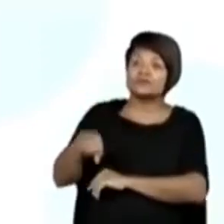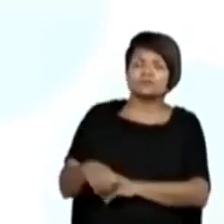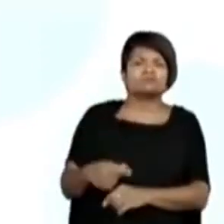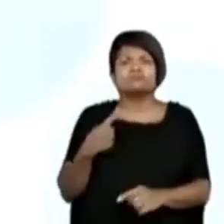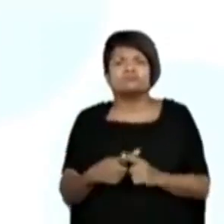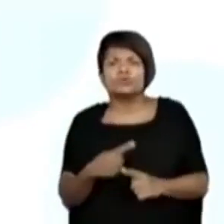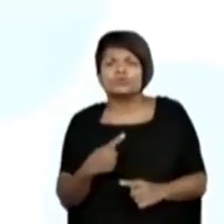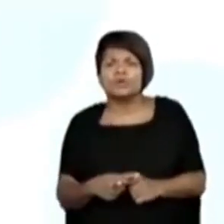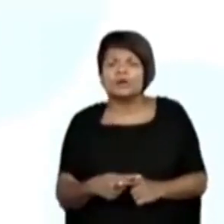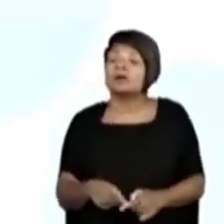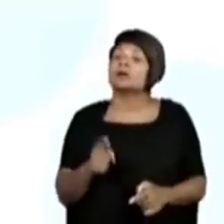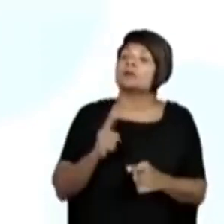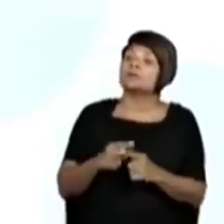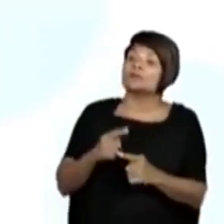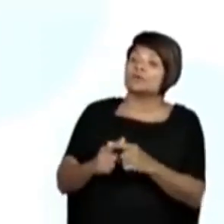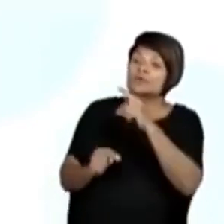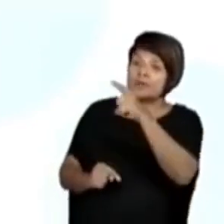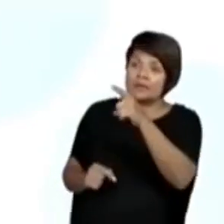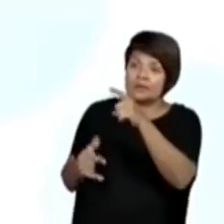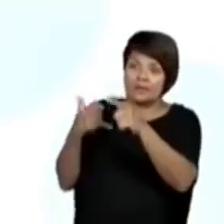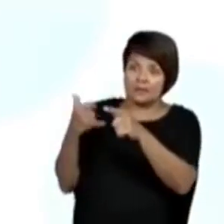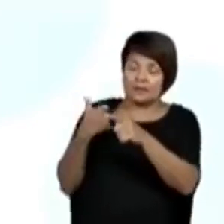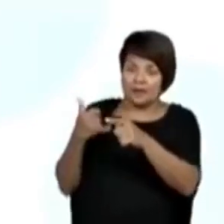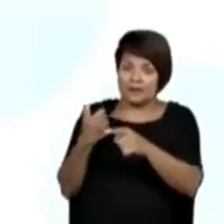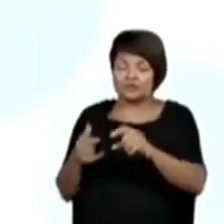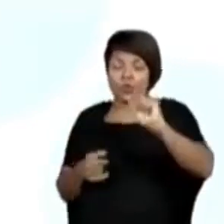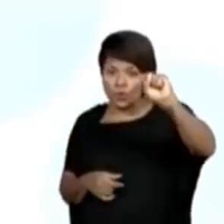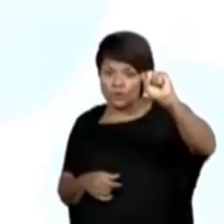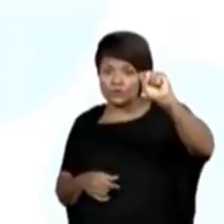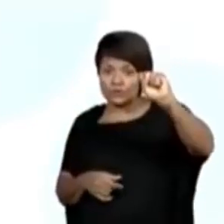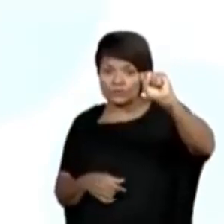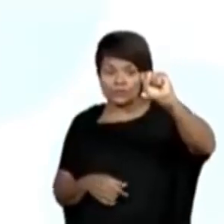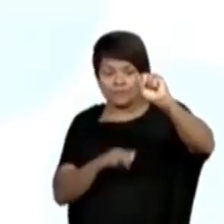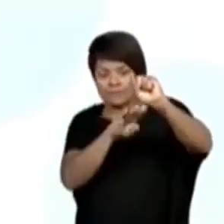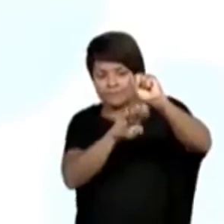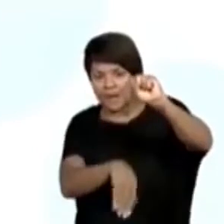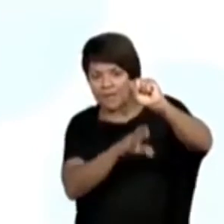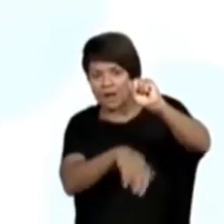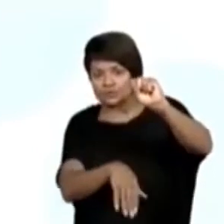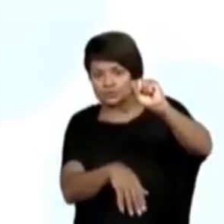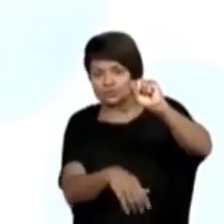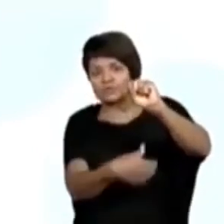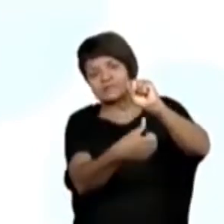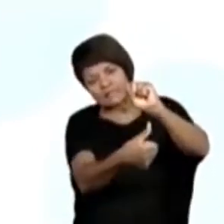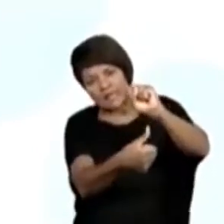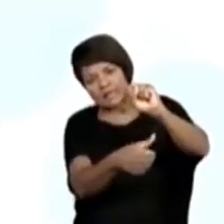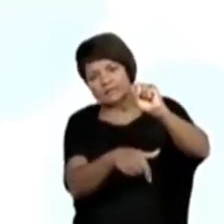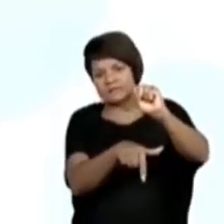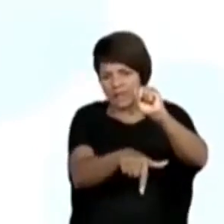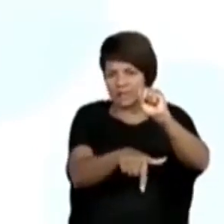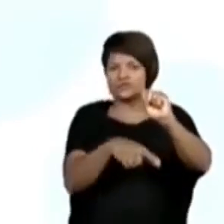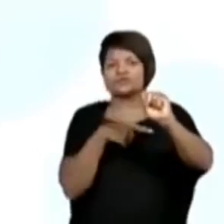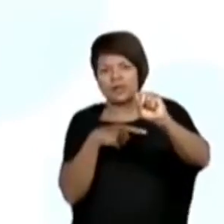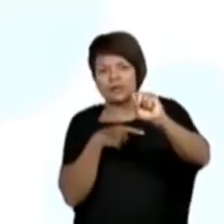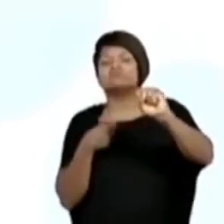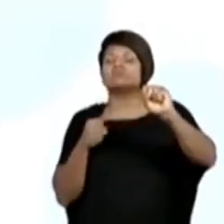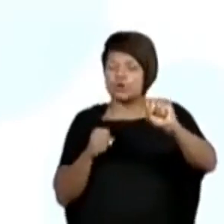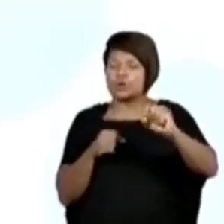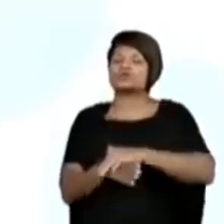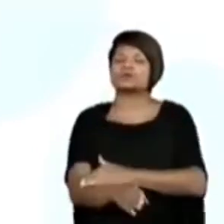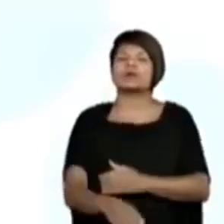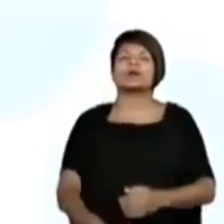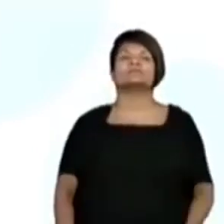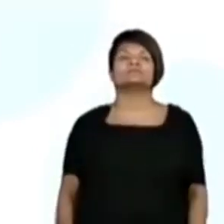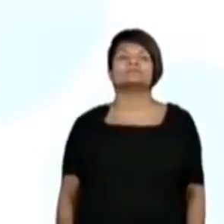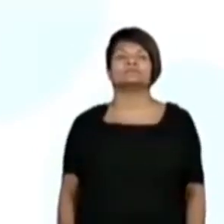quê? Porque eles têm uma idade menor que 8 anos. Isso aí. Olha só. Vamos dar uma olhadinha rapidinha aqui